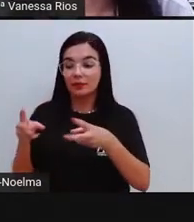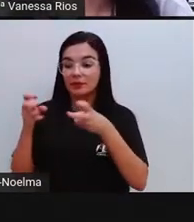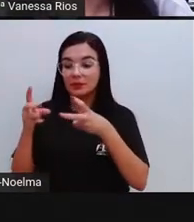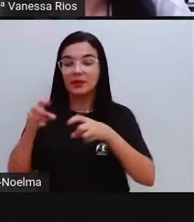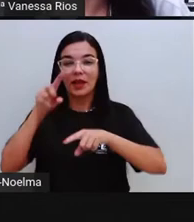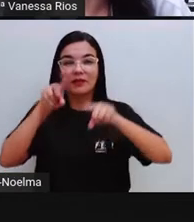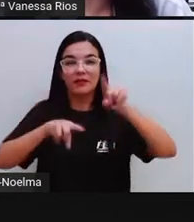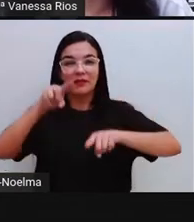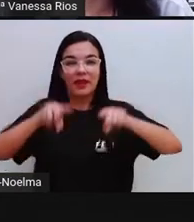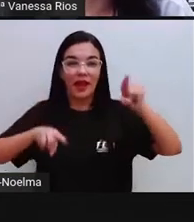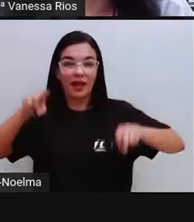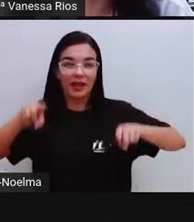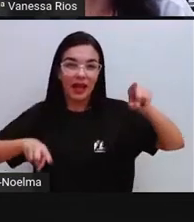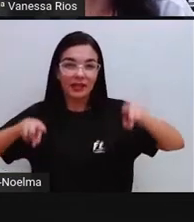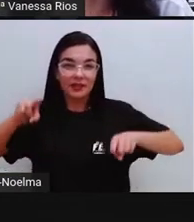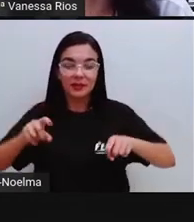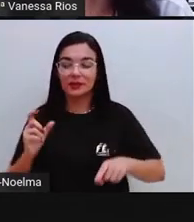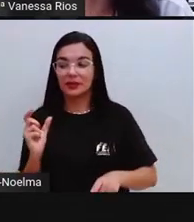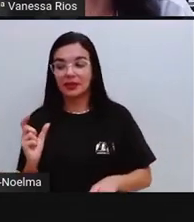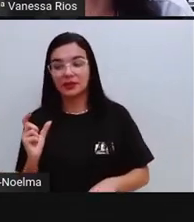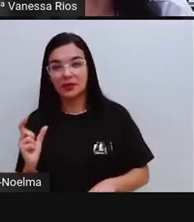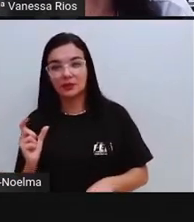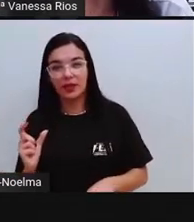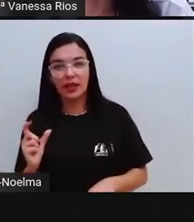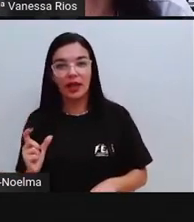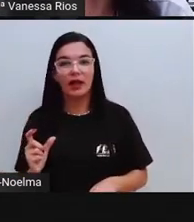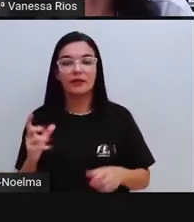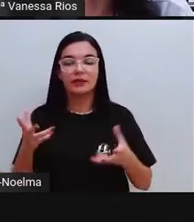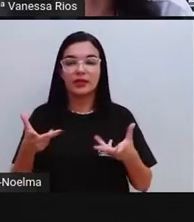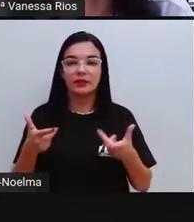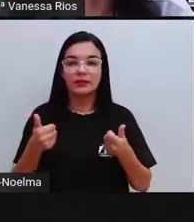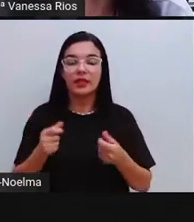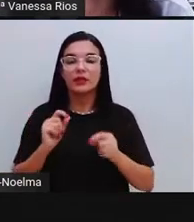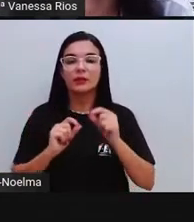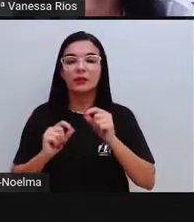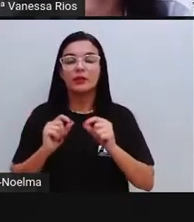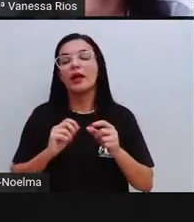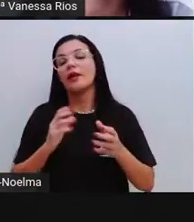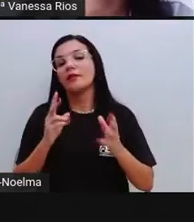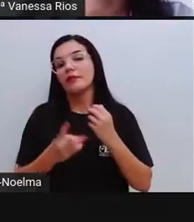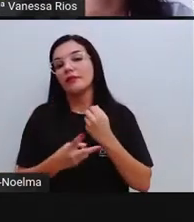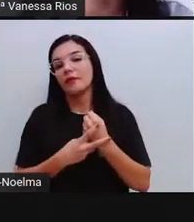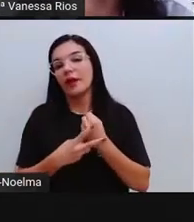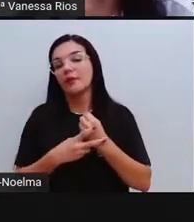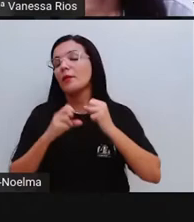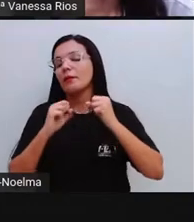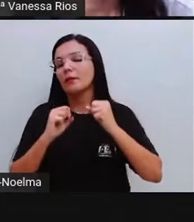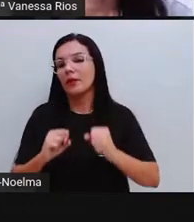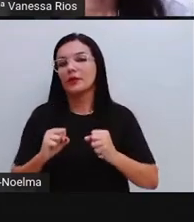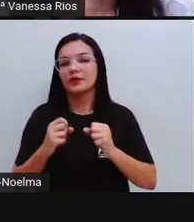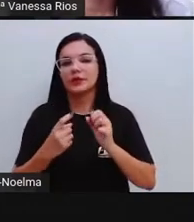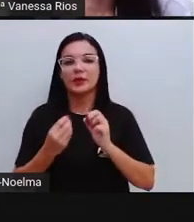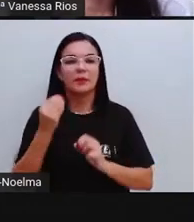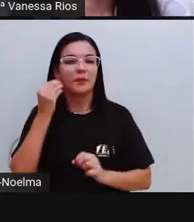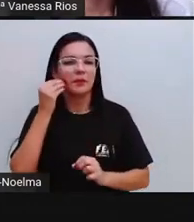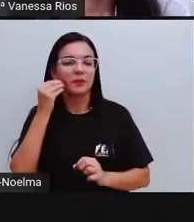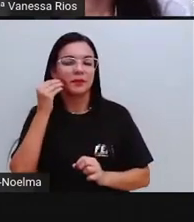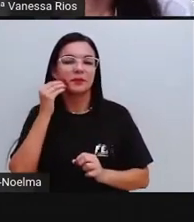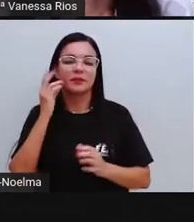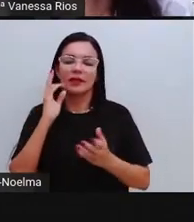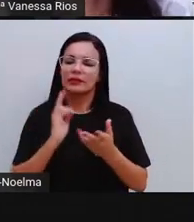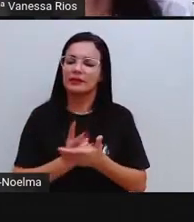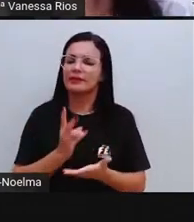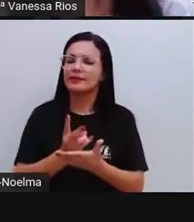variações que essas palavras aí que são classificadas como verbo, elas podem aparecer nas constantes